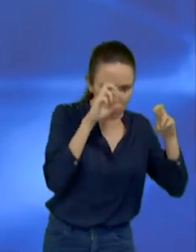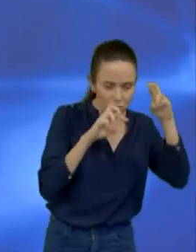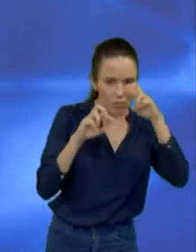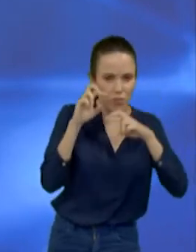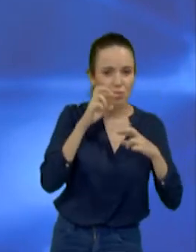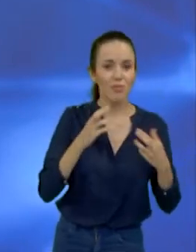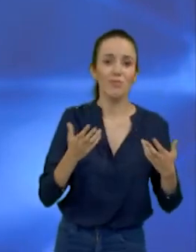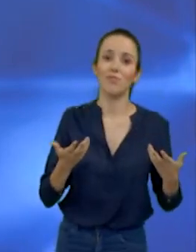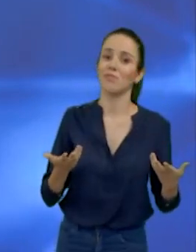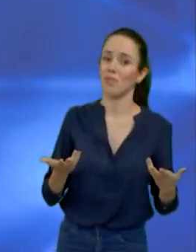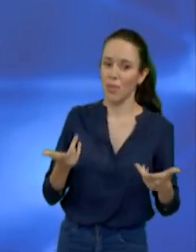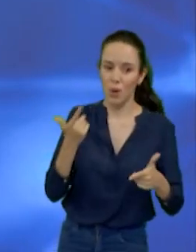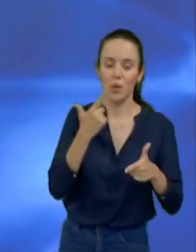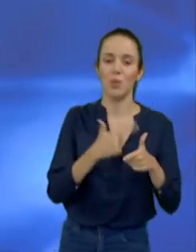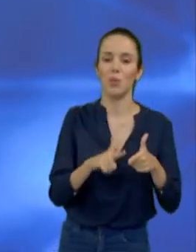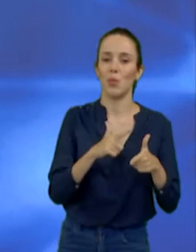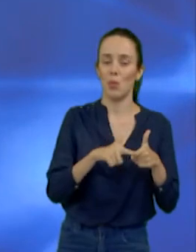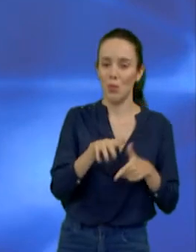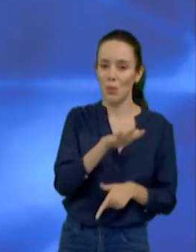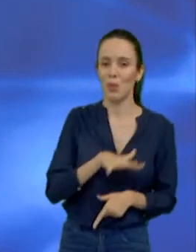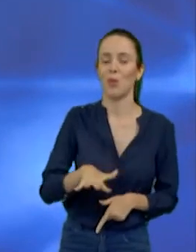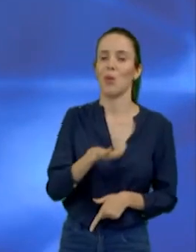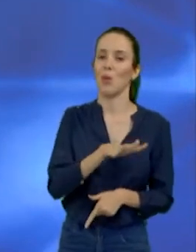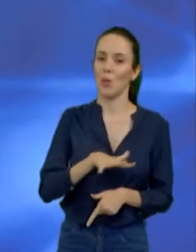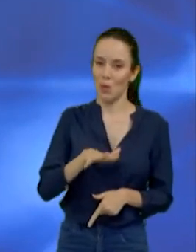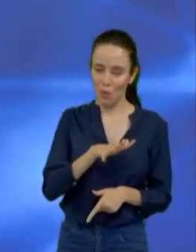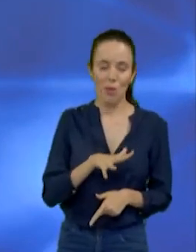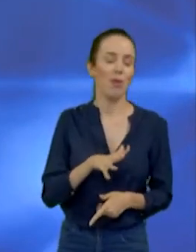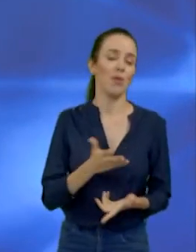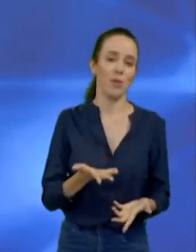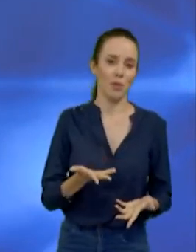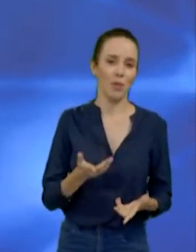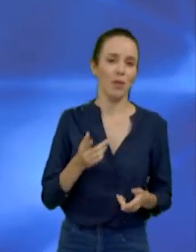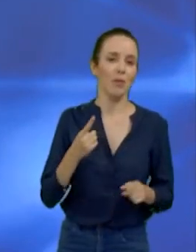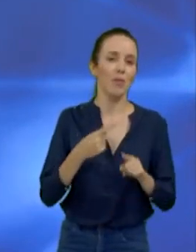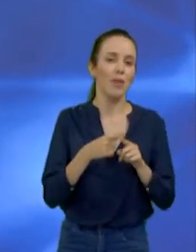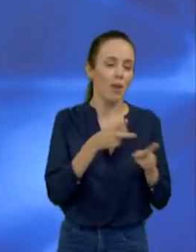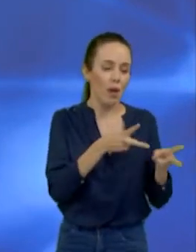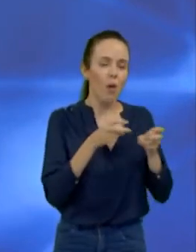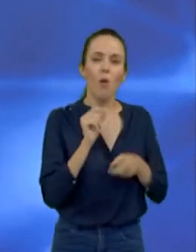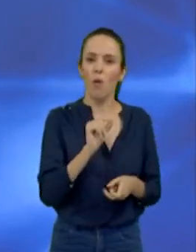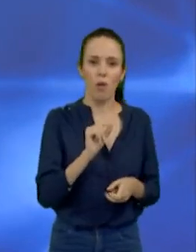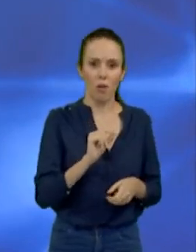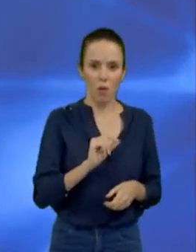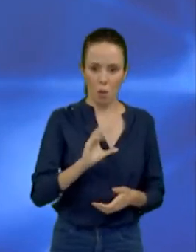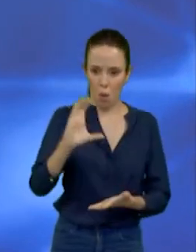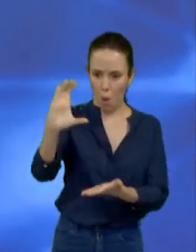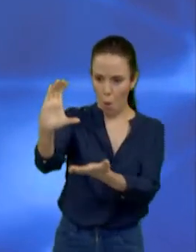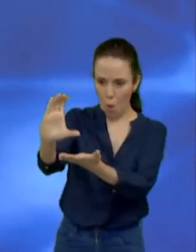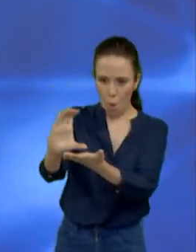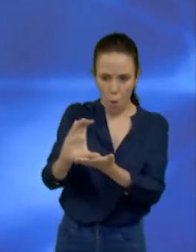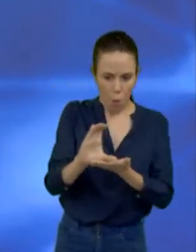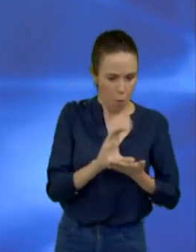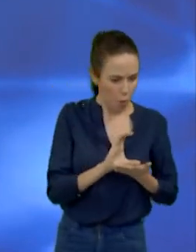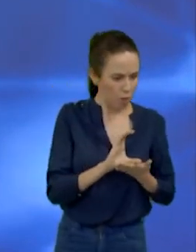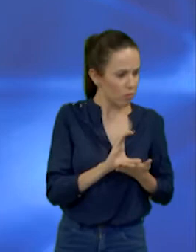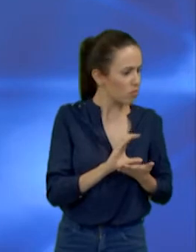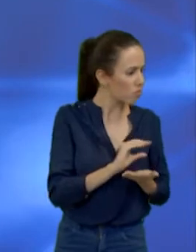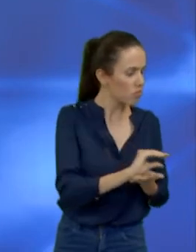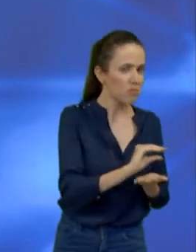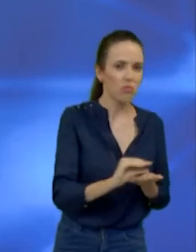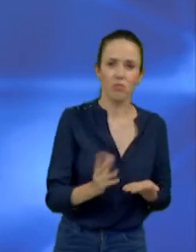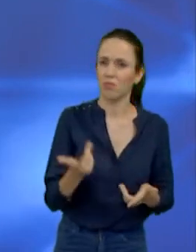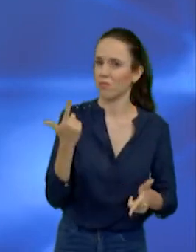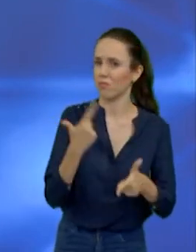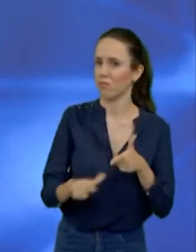Comus, que estão fazendo com que perceba o superfaturamento e denuncie. Mas, se a Câmara Municipal